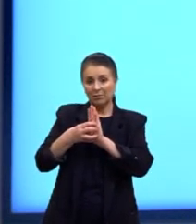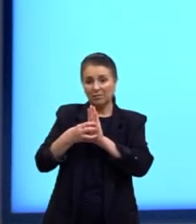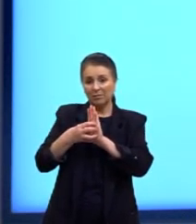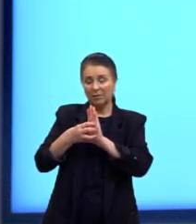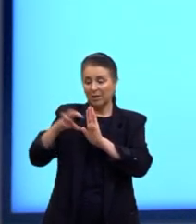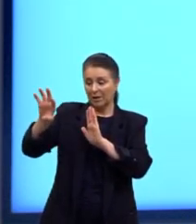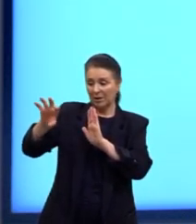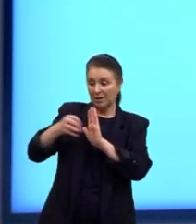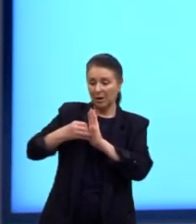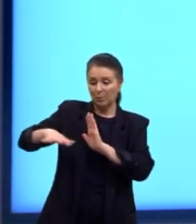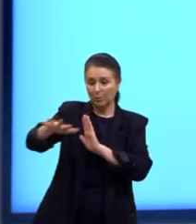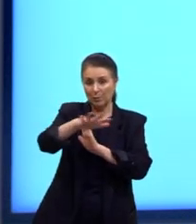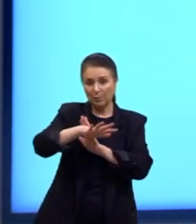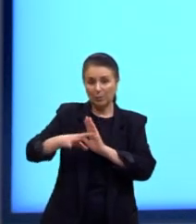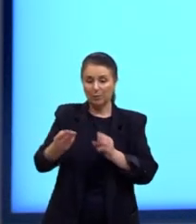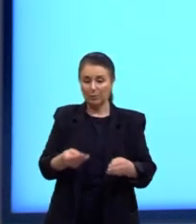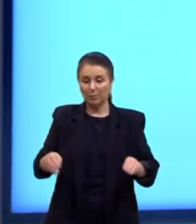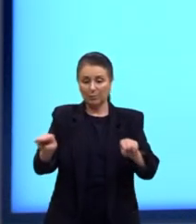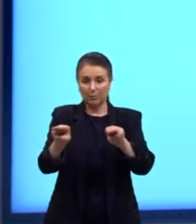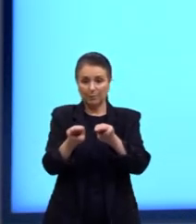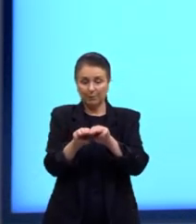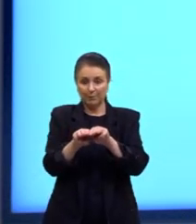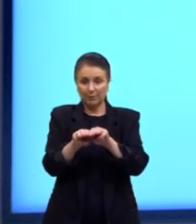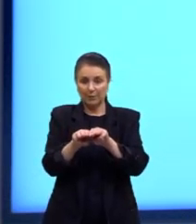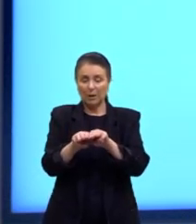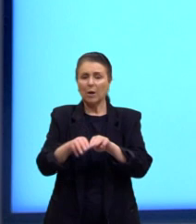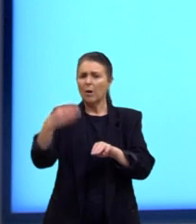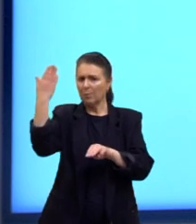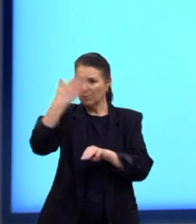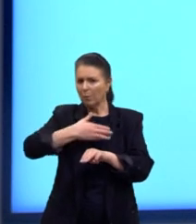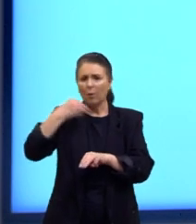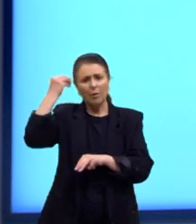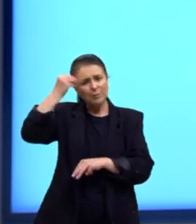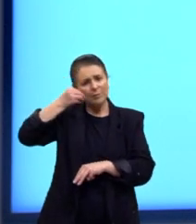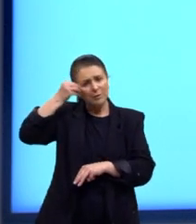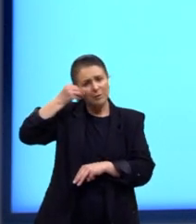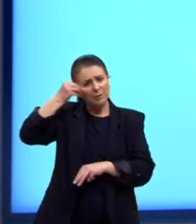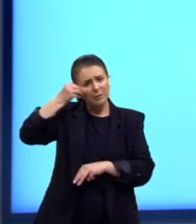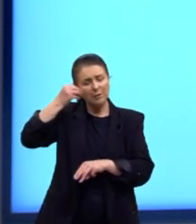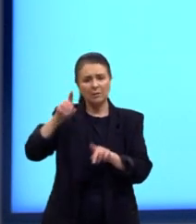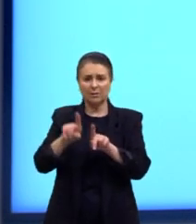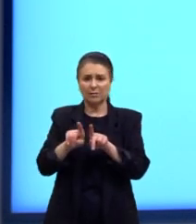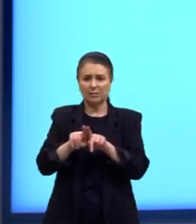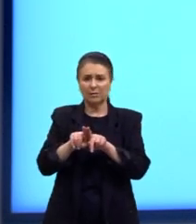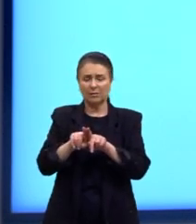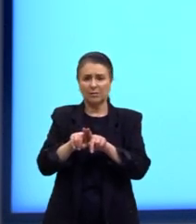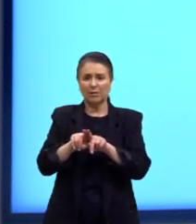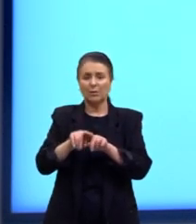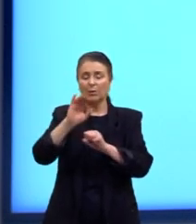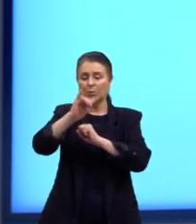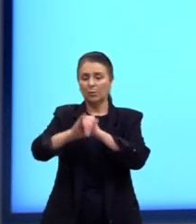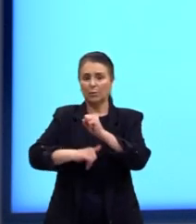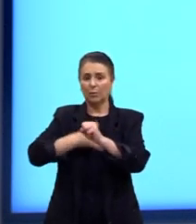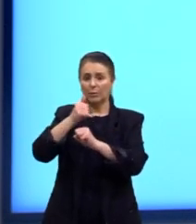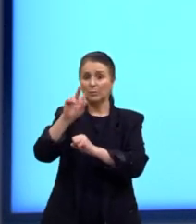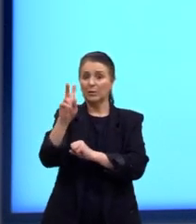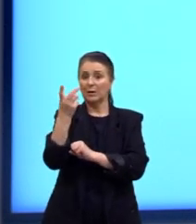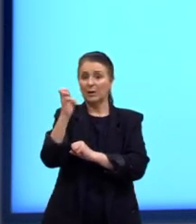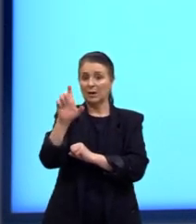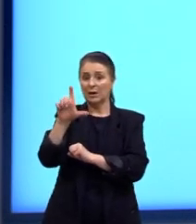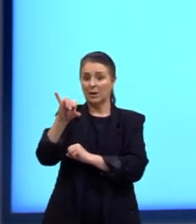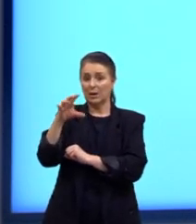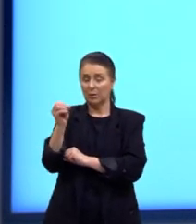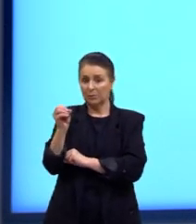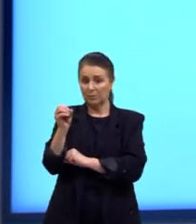atraído por um campo magnético. Então, é comprovado experimentalmente também que o átomo de hélio, agora não